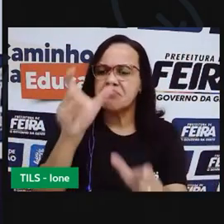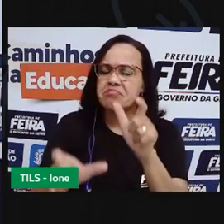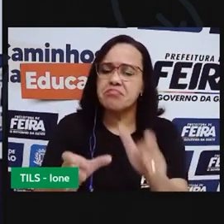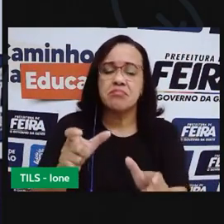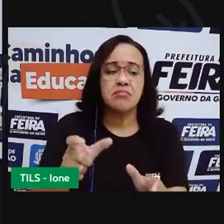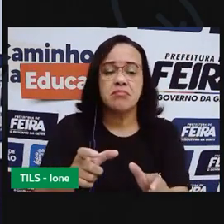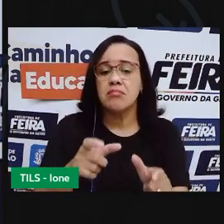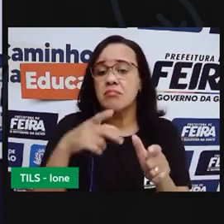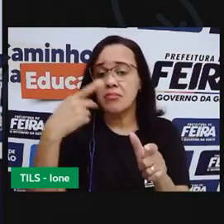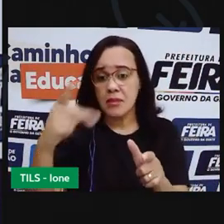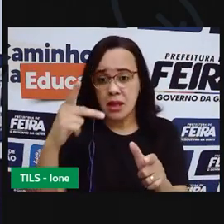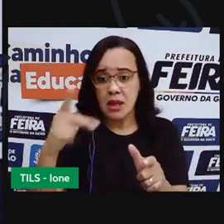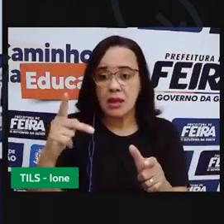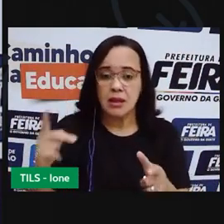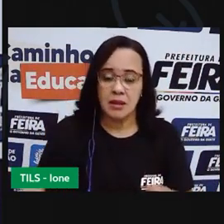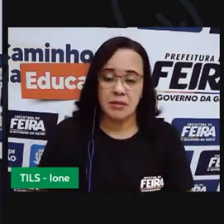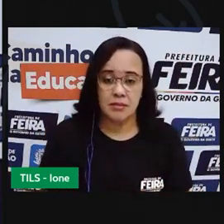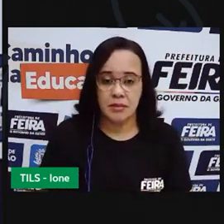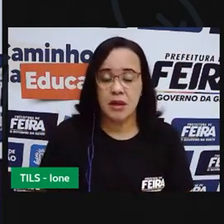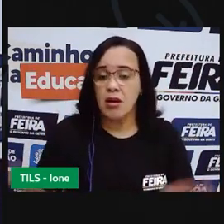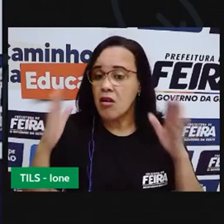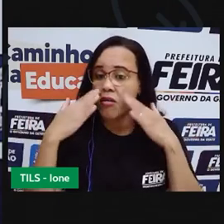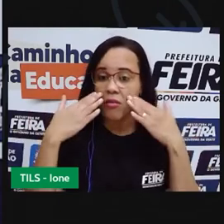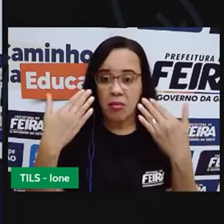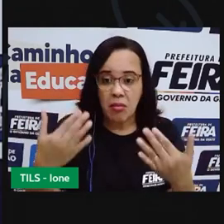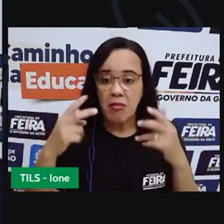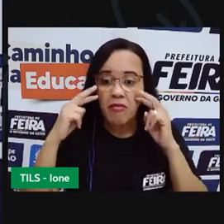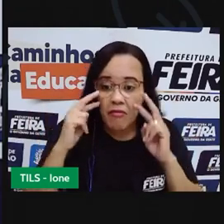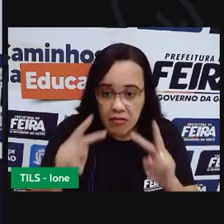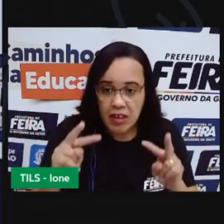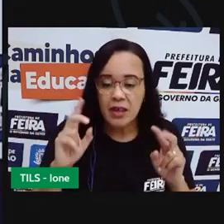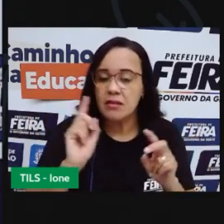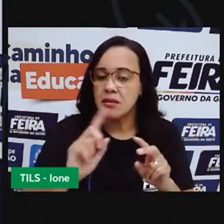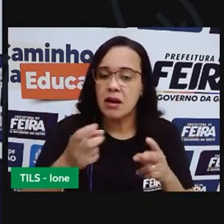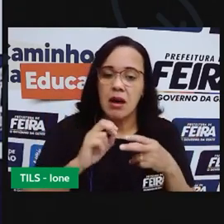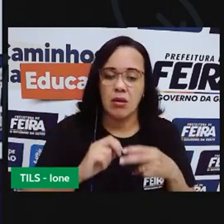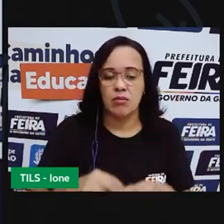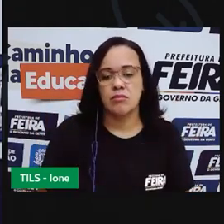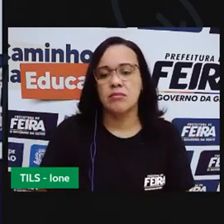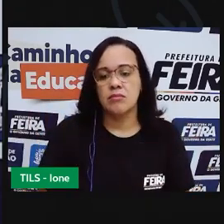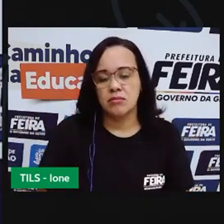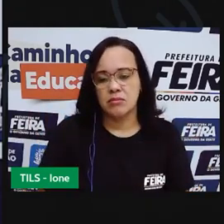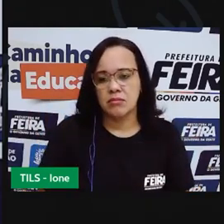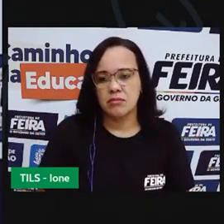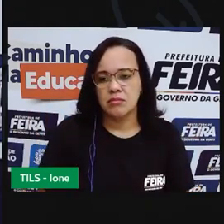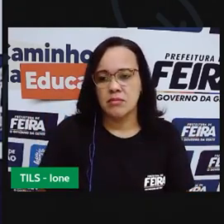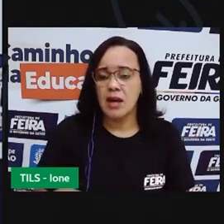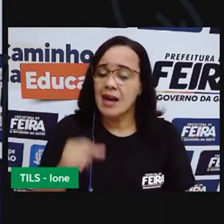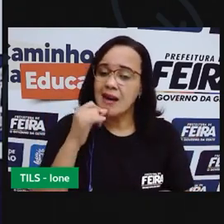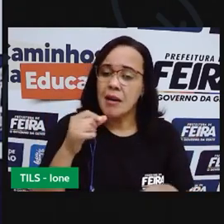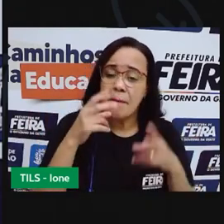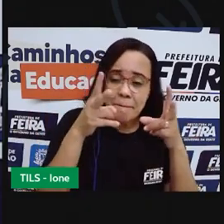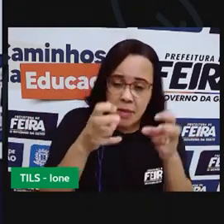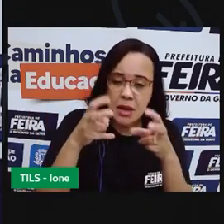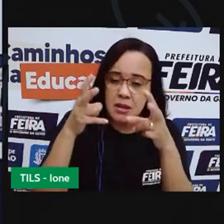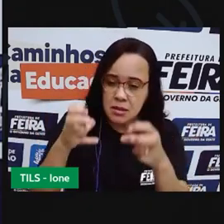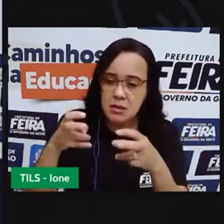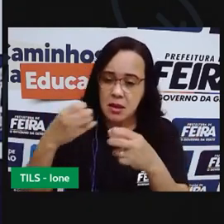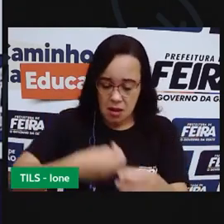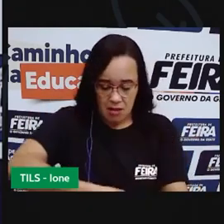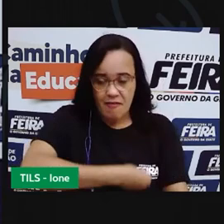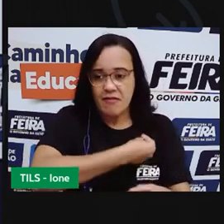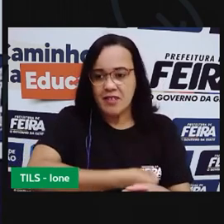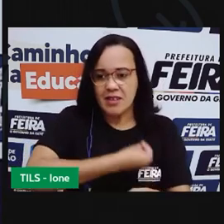é algo que você Observe Com os olhos Mas você Ali na convivência Que vai percebendo Com essa pessoa